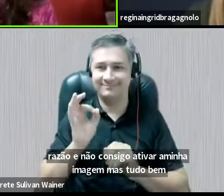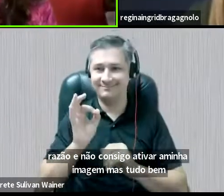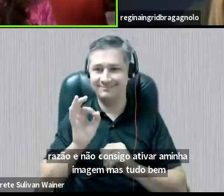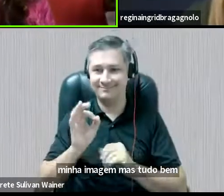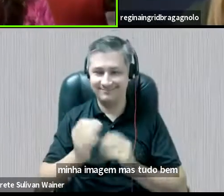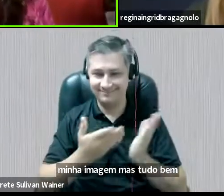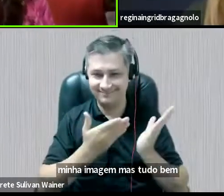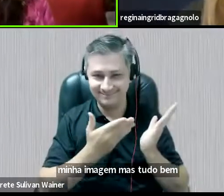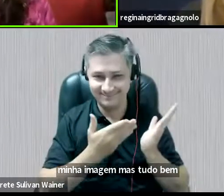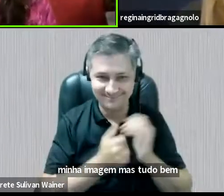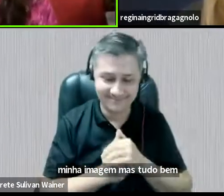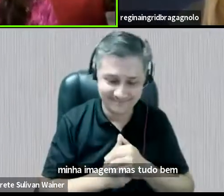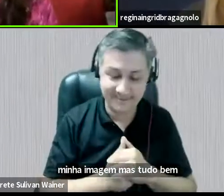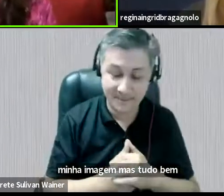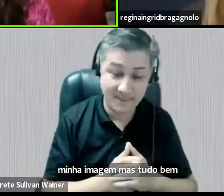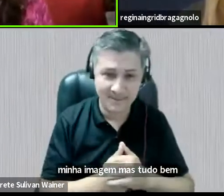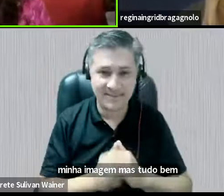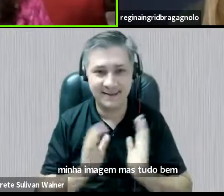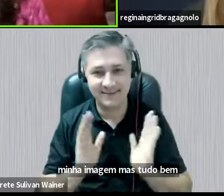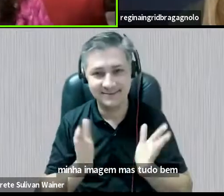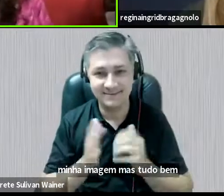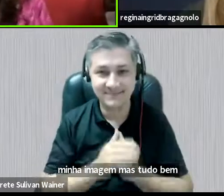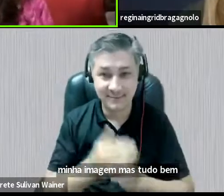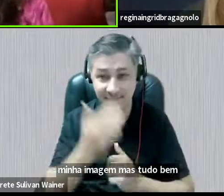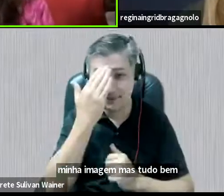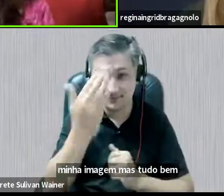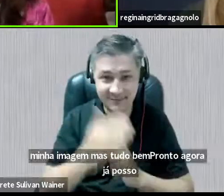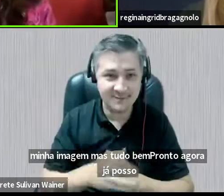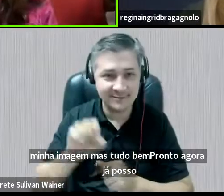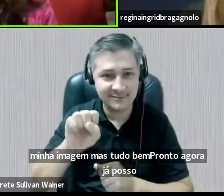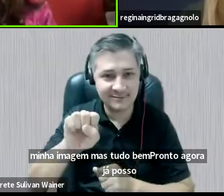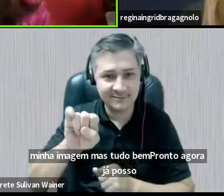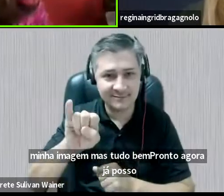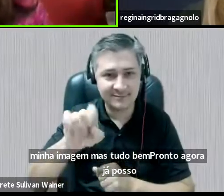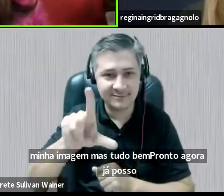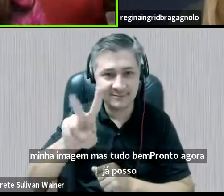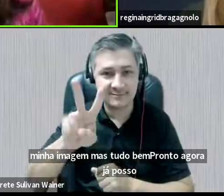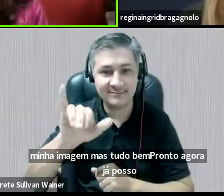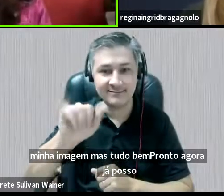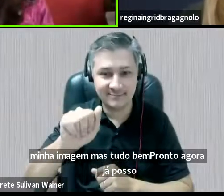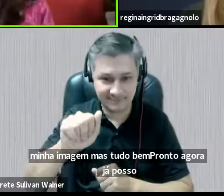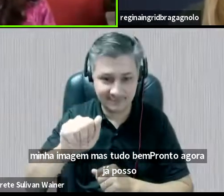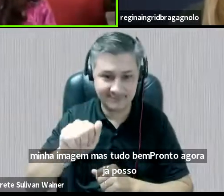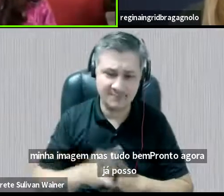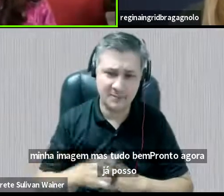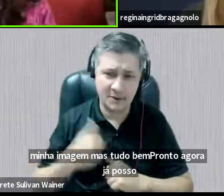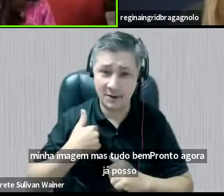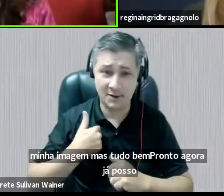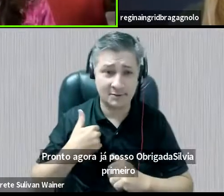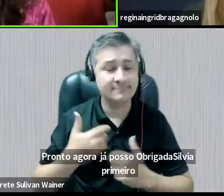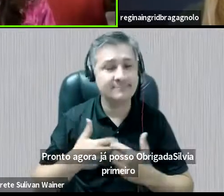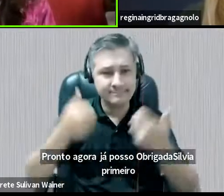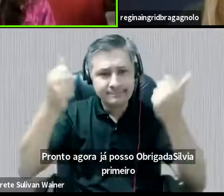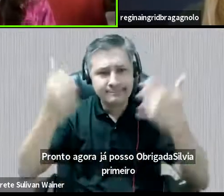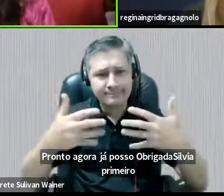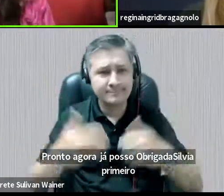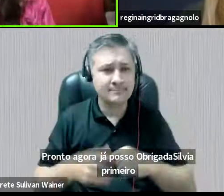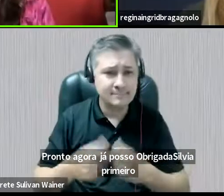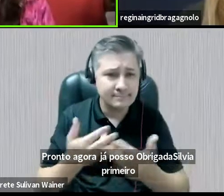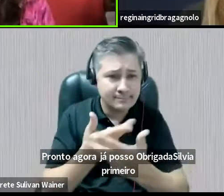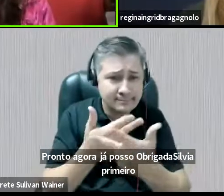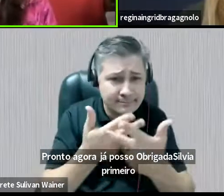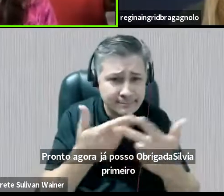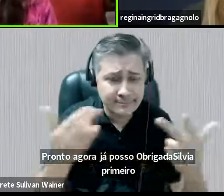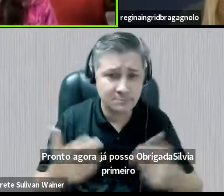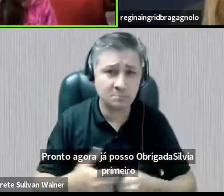Pronto, agora já posso. Obrigada, Silvia, primeiro dizer que, né, é uma contribuição muito importante essa que você